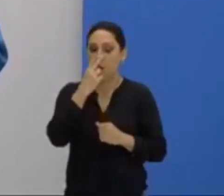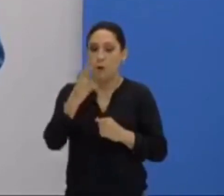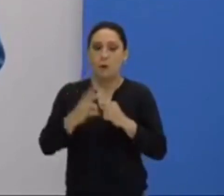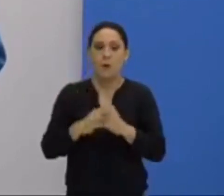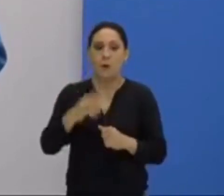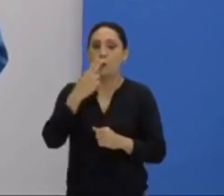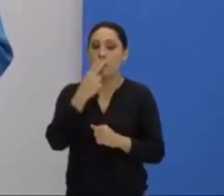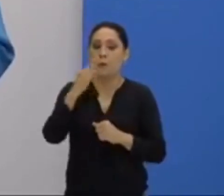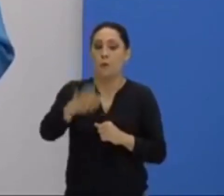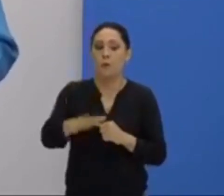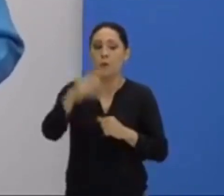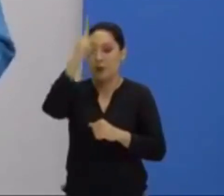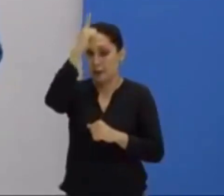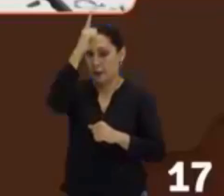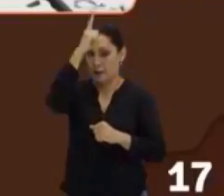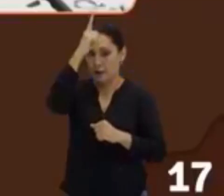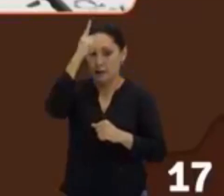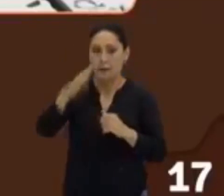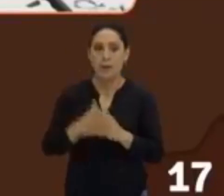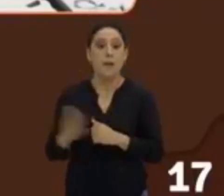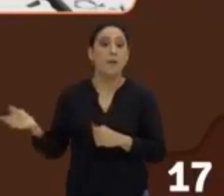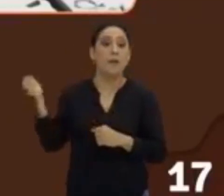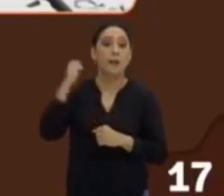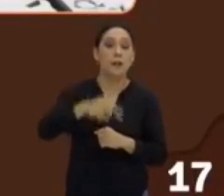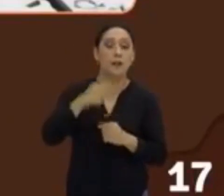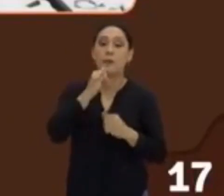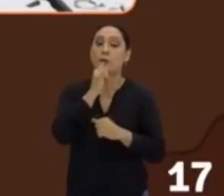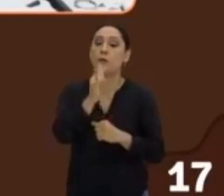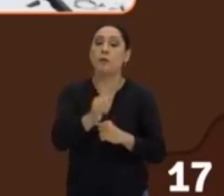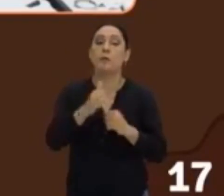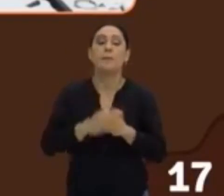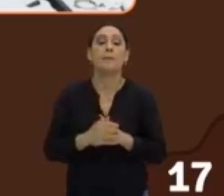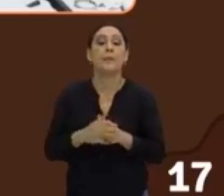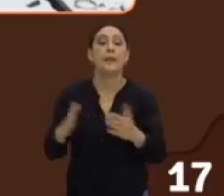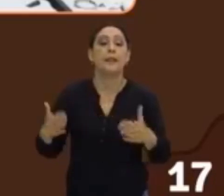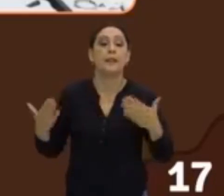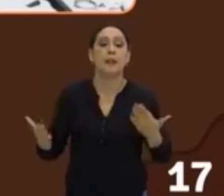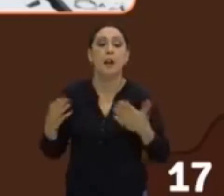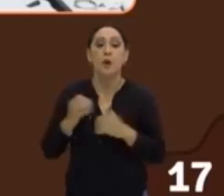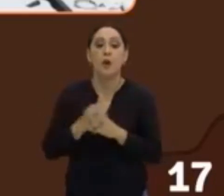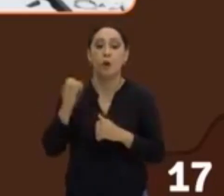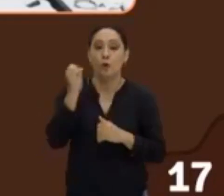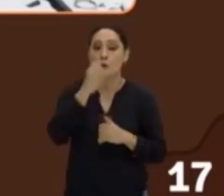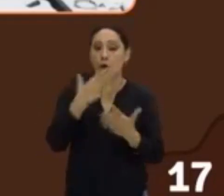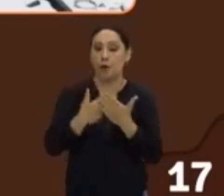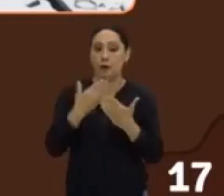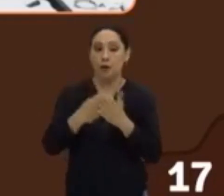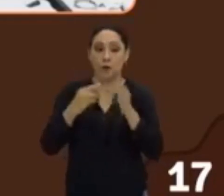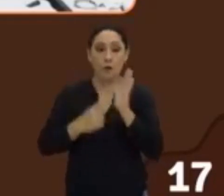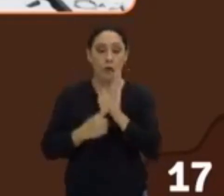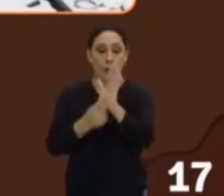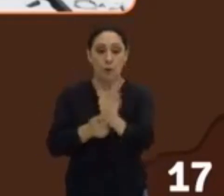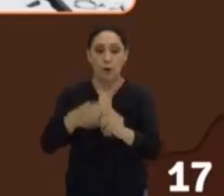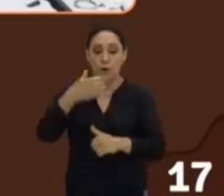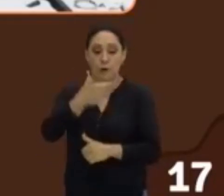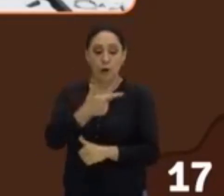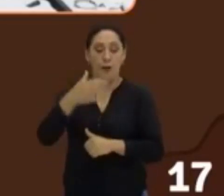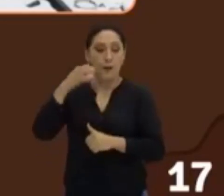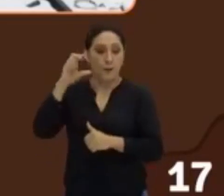implantado na Alemanha. Então, vem aqui comigo para te dar mais uma informação. Então, olha só. O novo estudo revela que 25